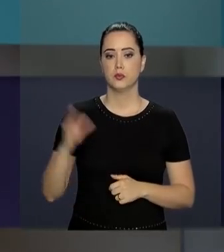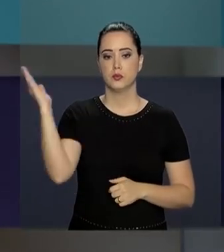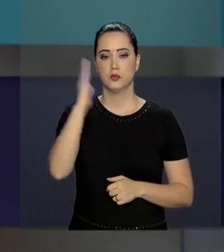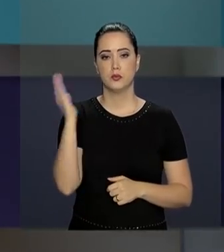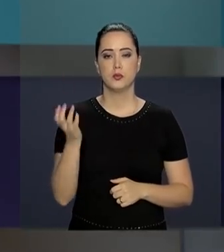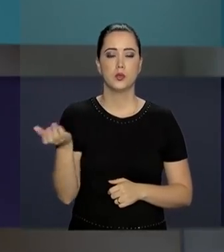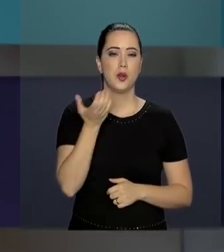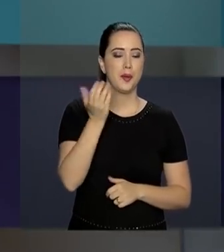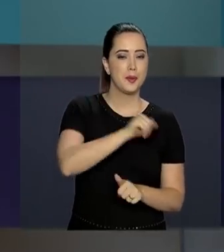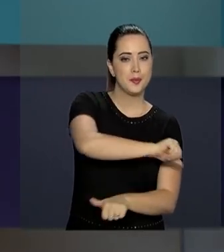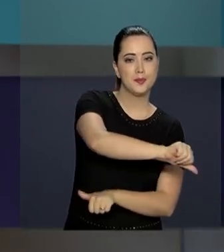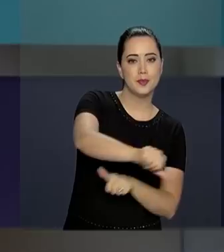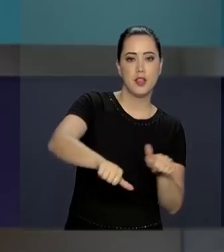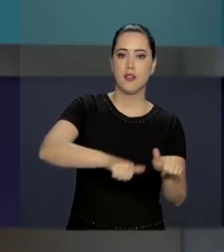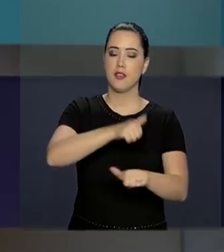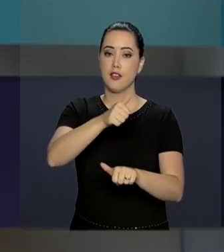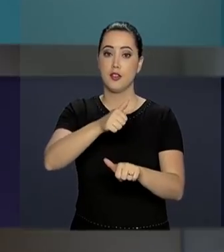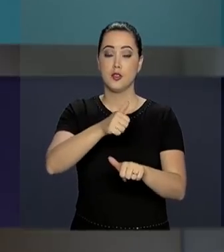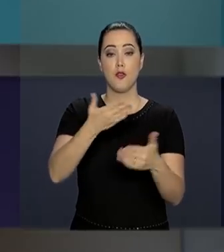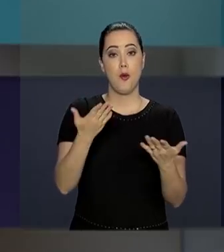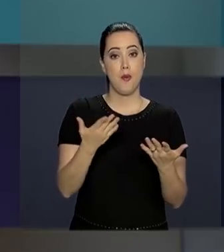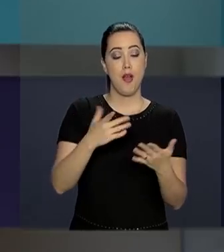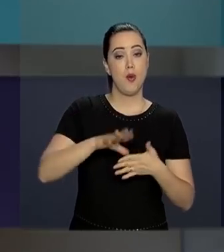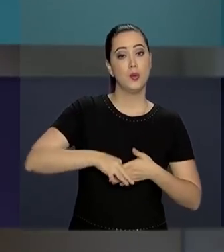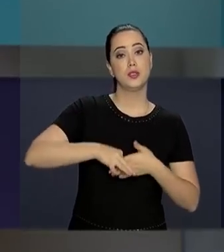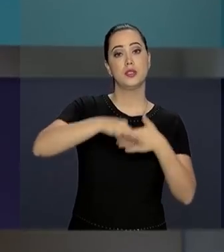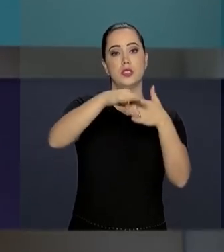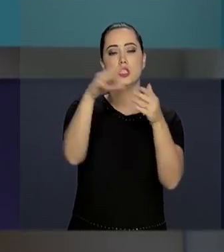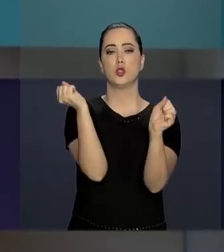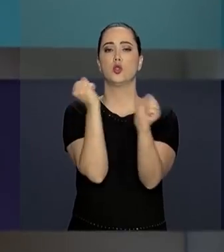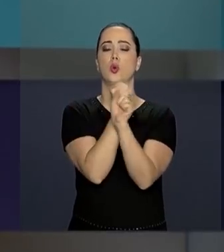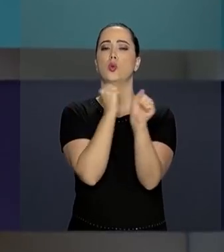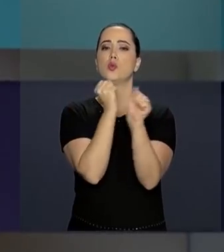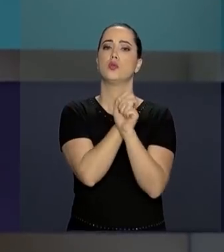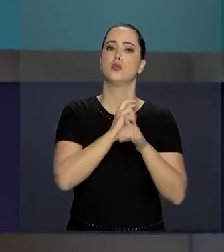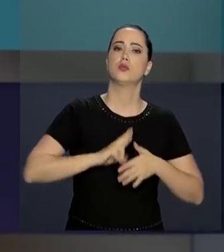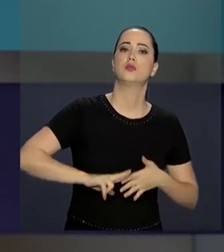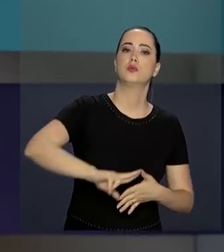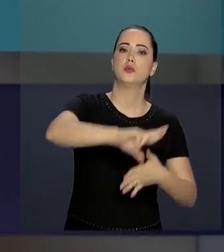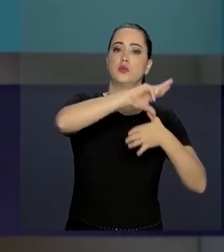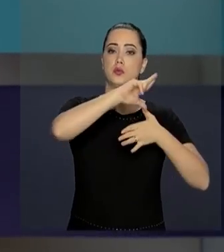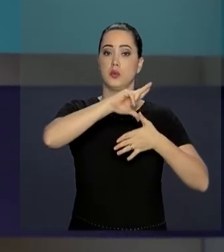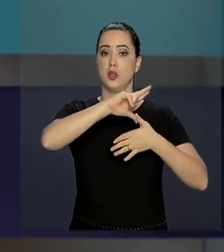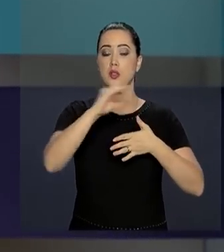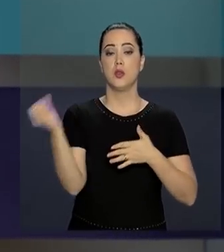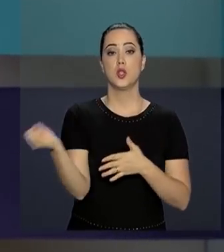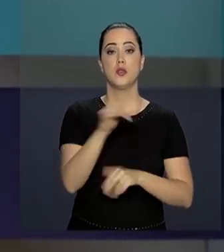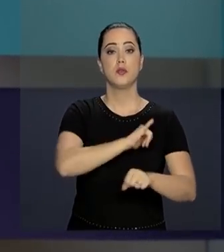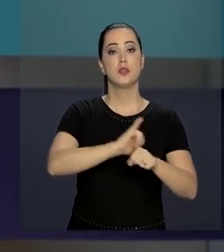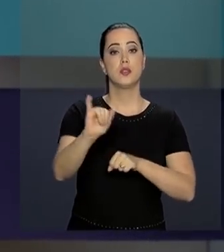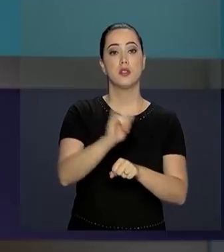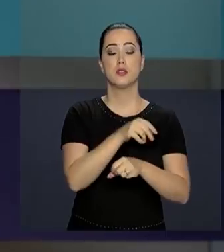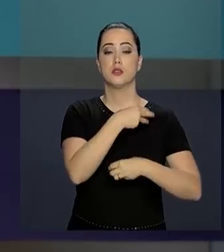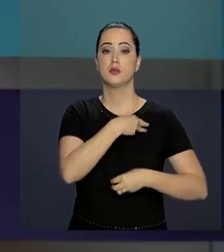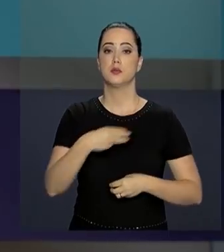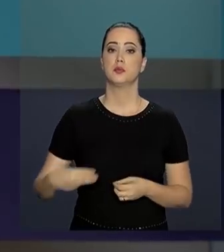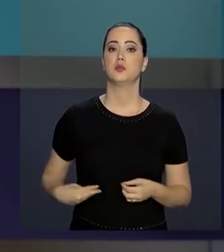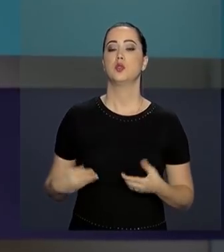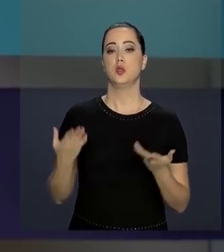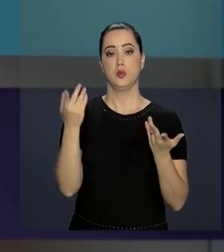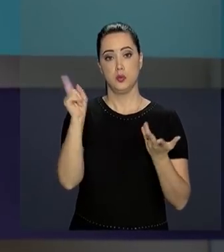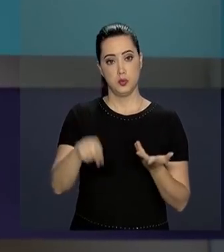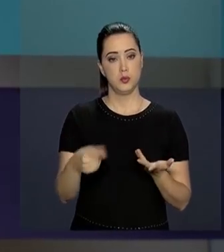Brasil quer se tornar o líder em infraestrutura da América Latina. Para isso, a nova estratégia do Ministério da